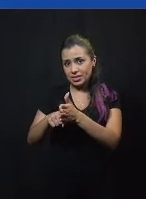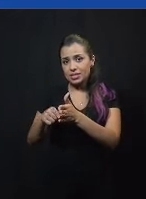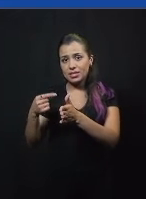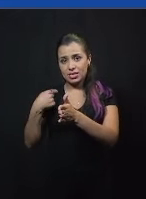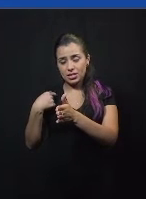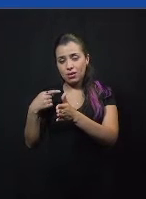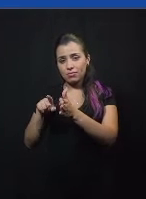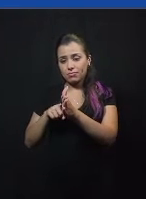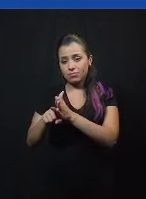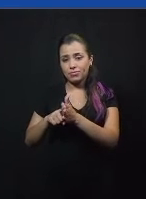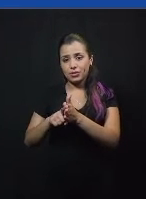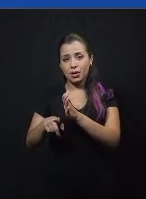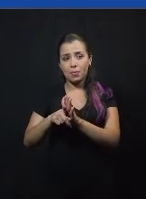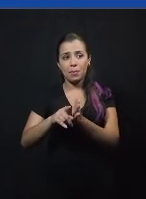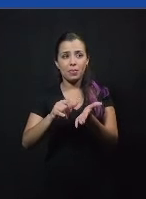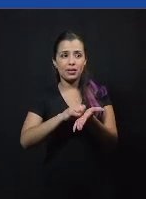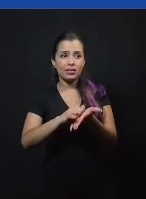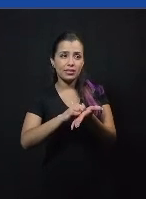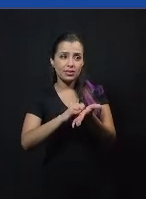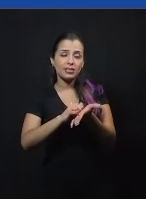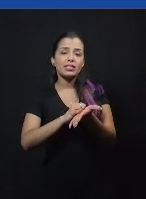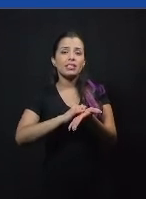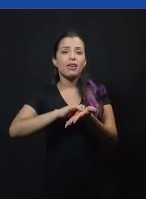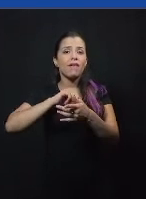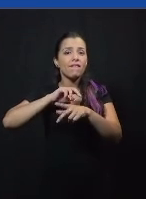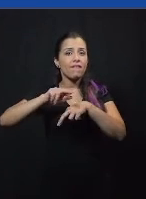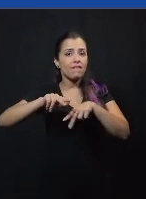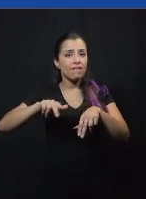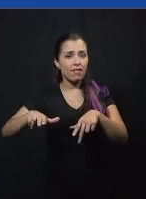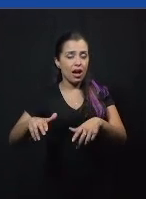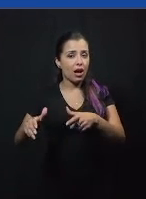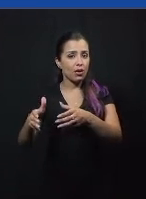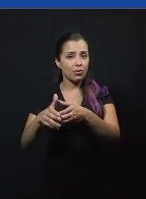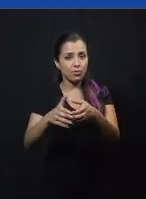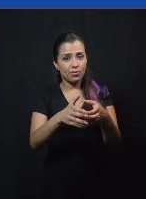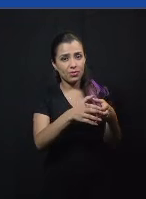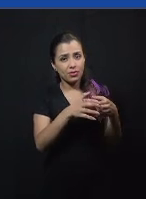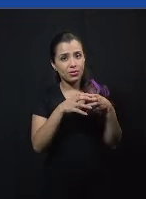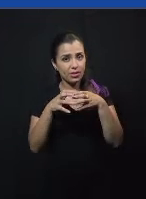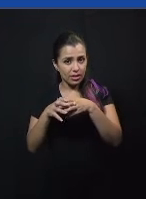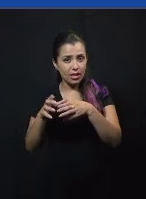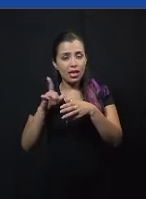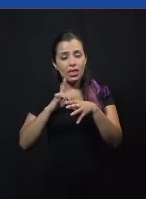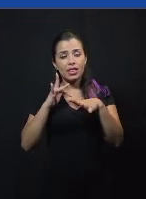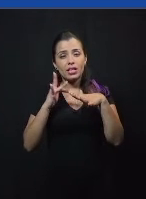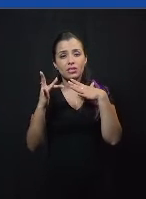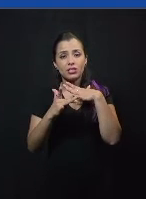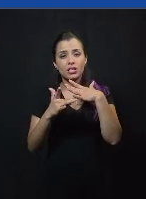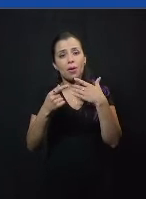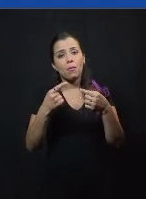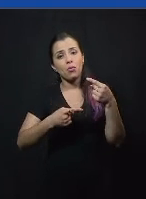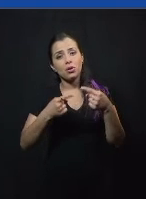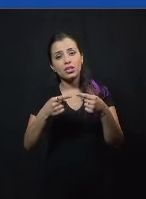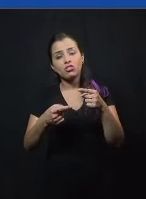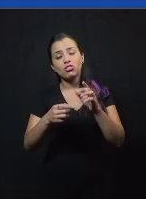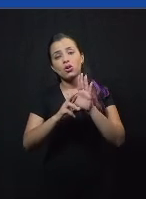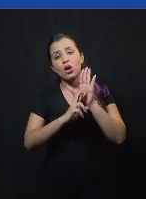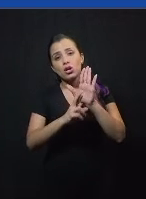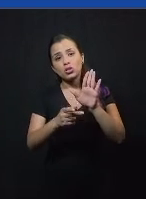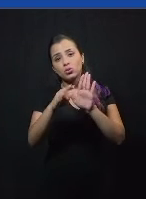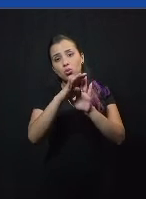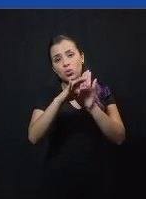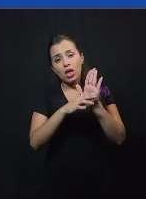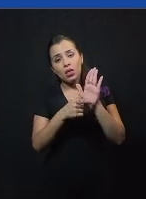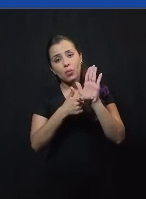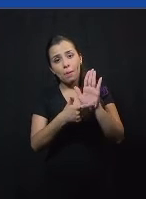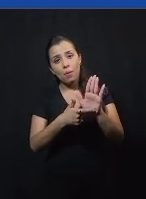coletou diversas publicações, 500 mil publicações na rede social Twitter, e os resultados deixaram claro